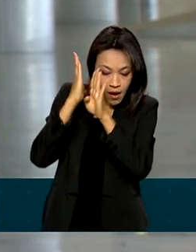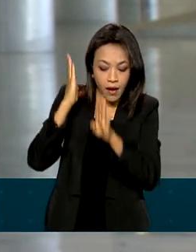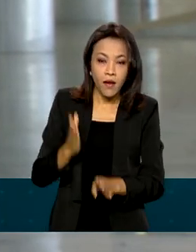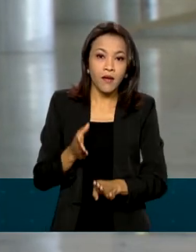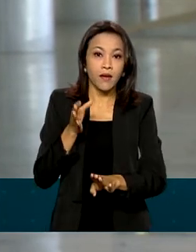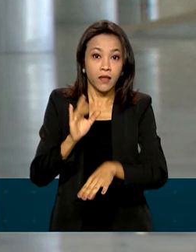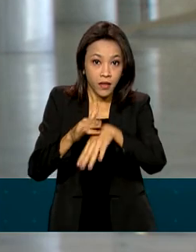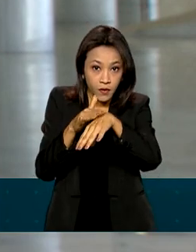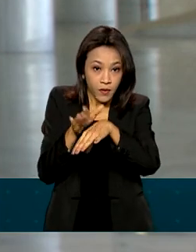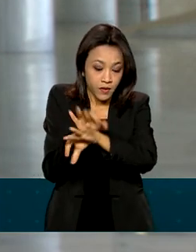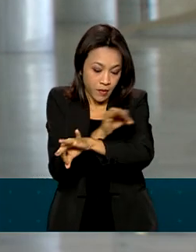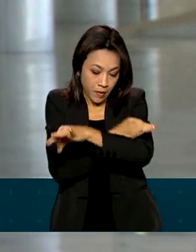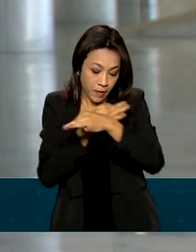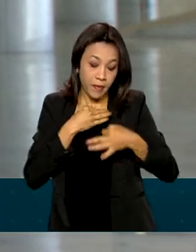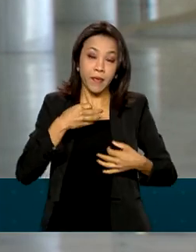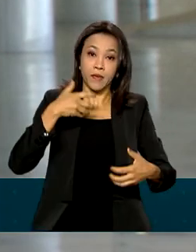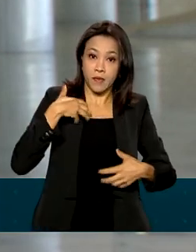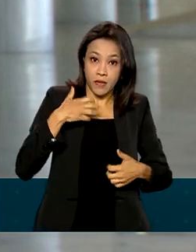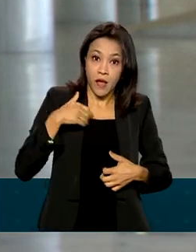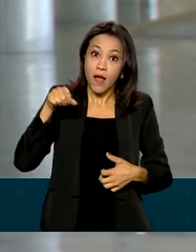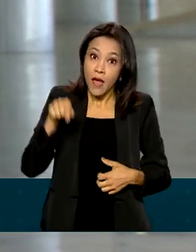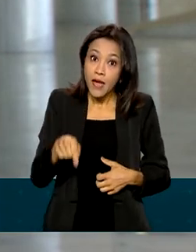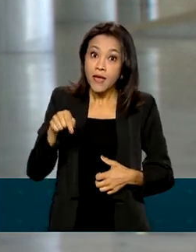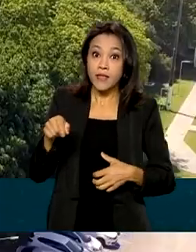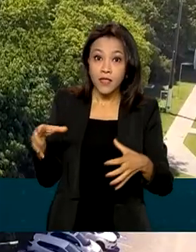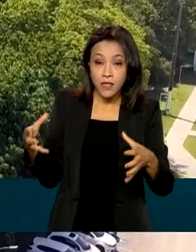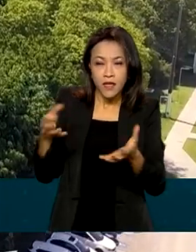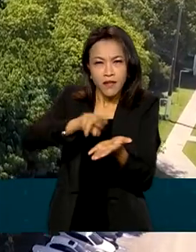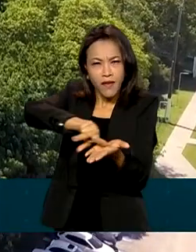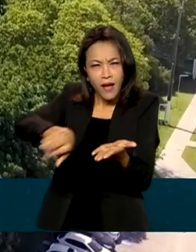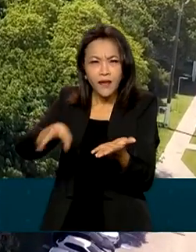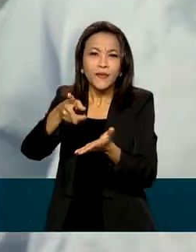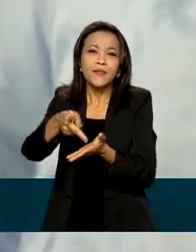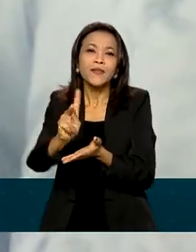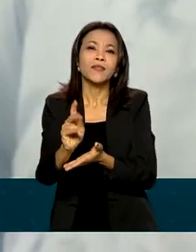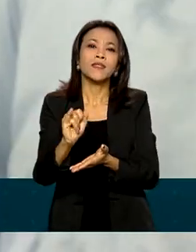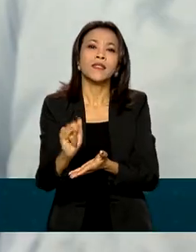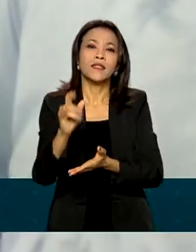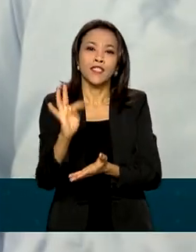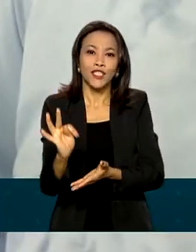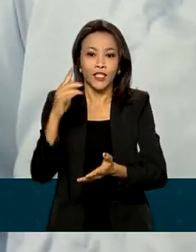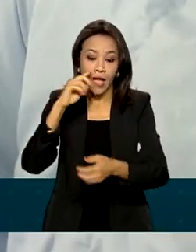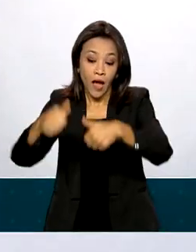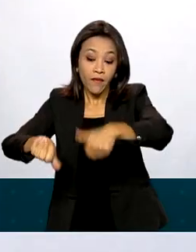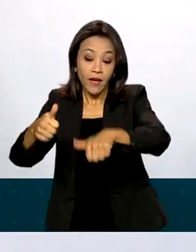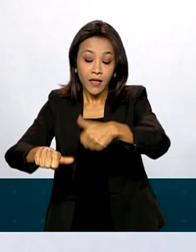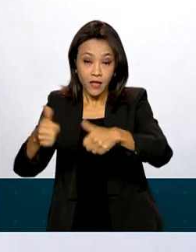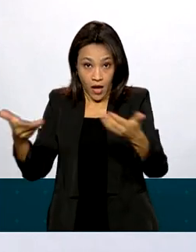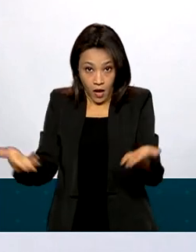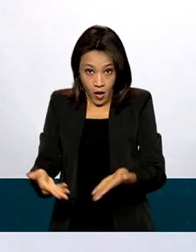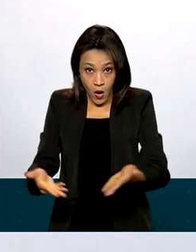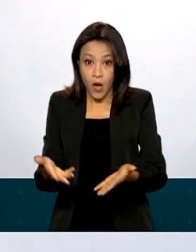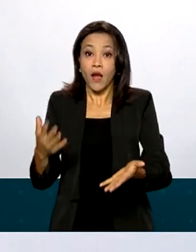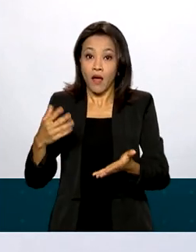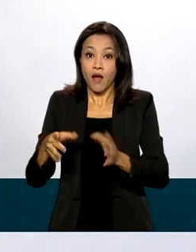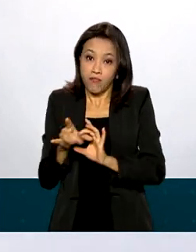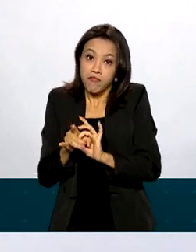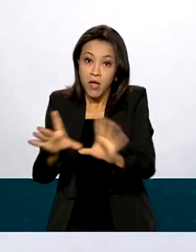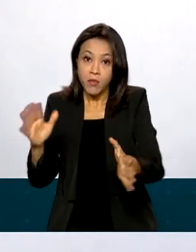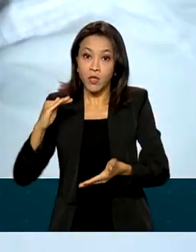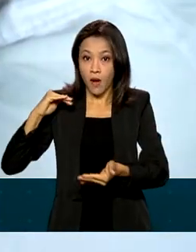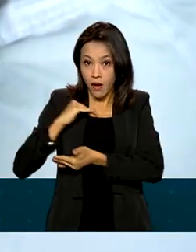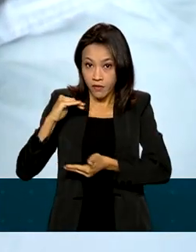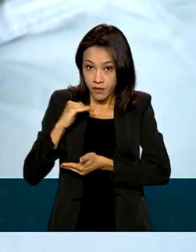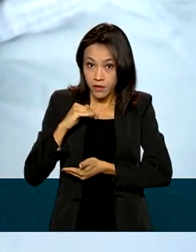moleculares. Esses kits estão em análise para o registro lá na Anvisa, mas agora com essa autorização eles já podem ser usados. Os